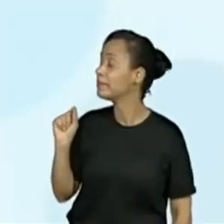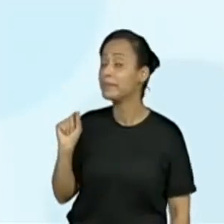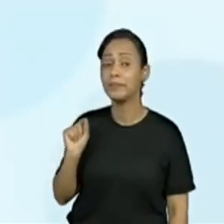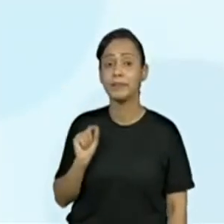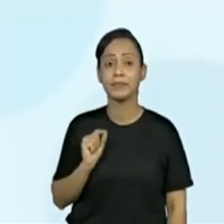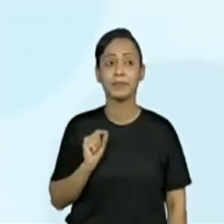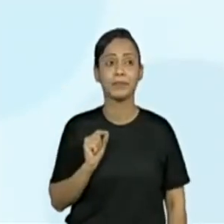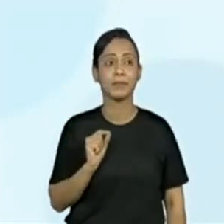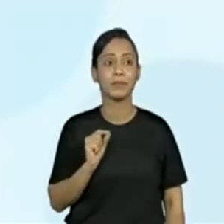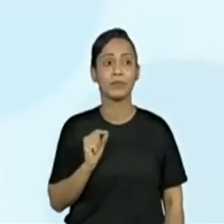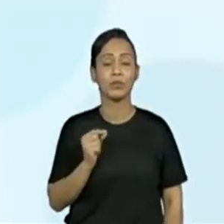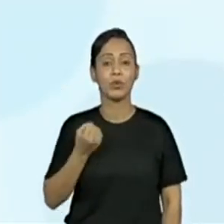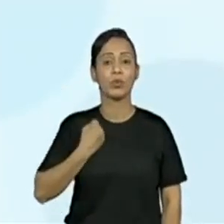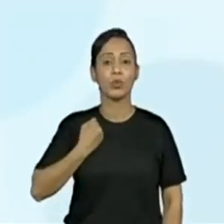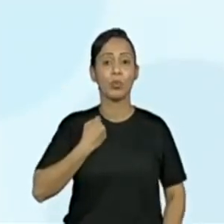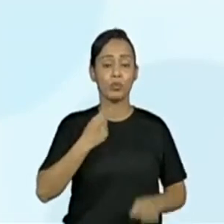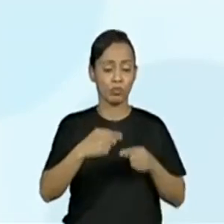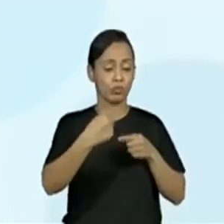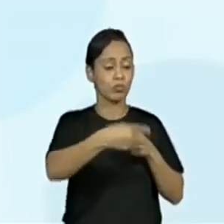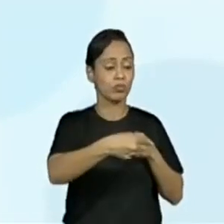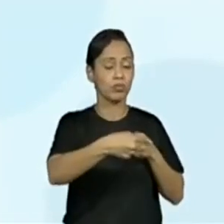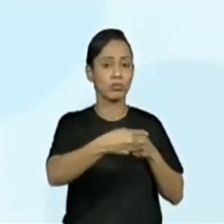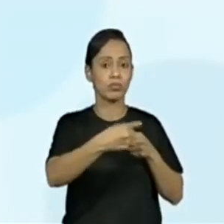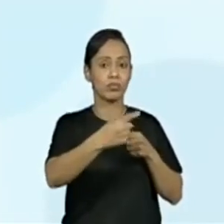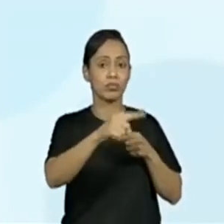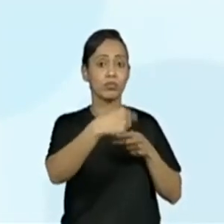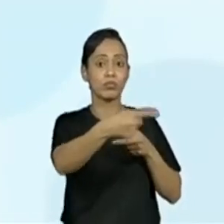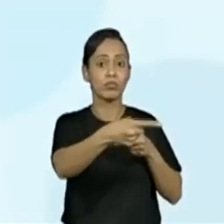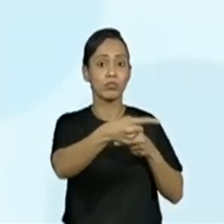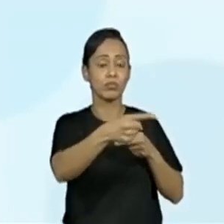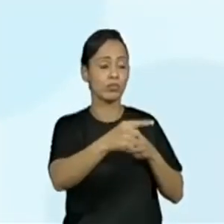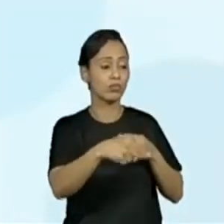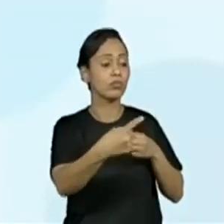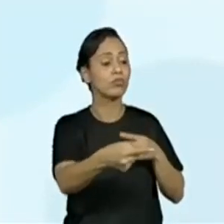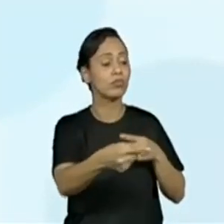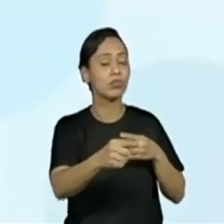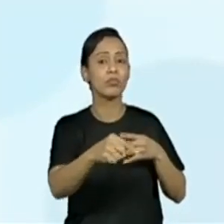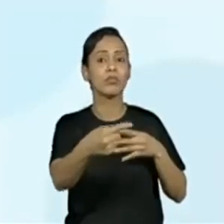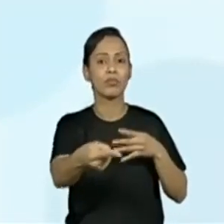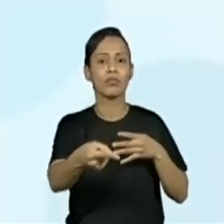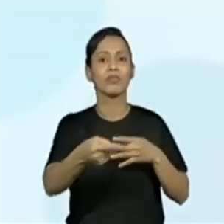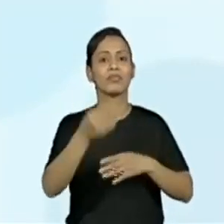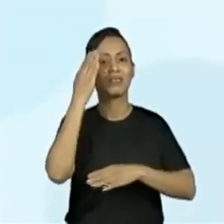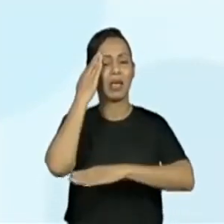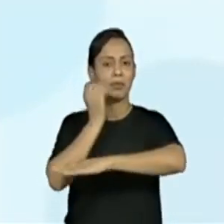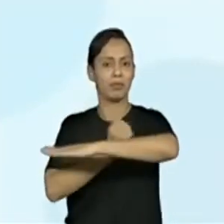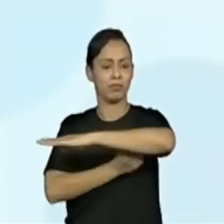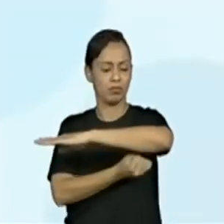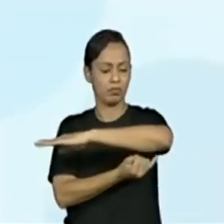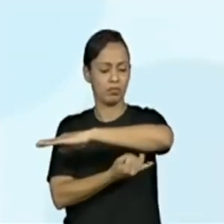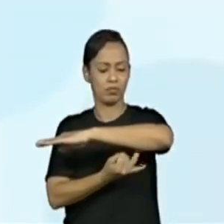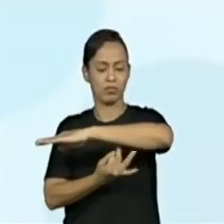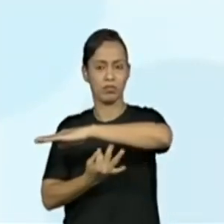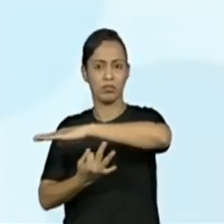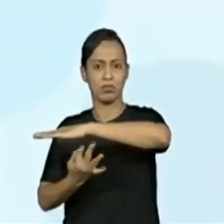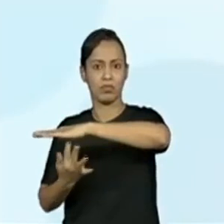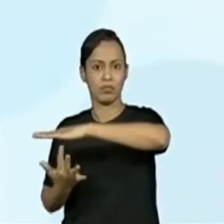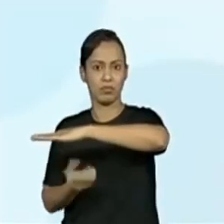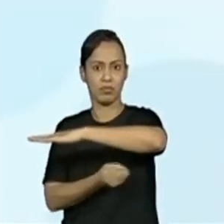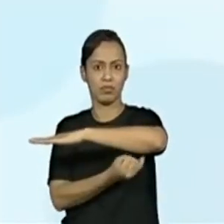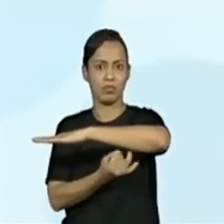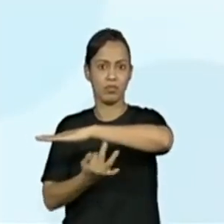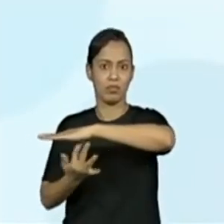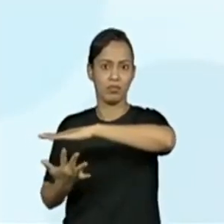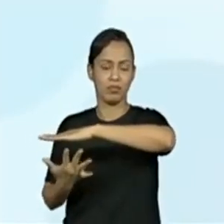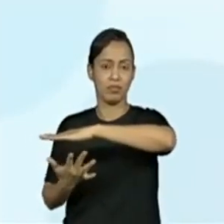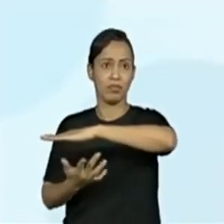O próximo número ou o número seguinte. Isso. Então, se eu tinha 4, adicionei 3, cheguei no 7. Eu